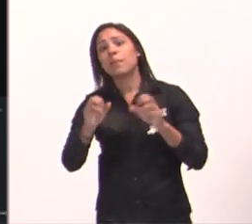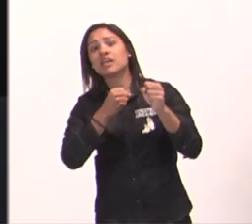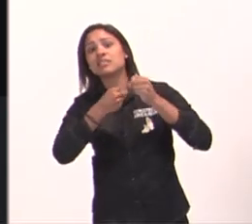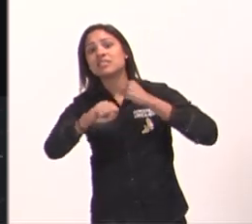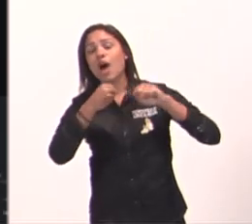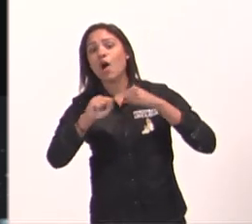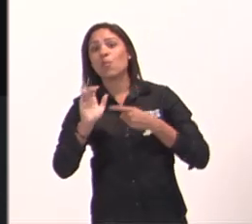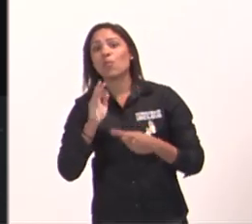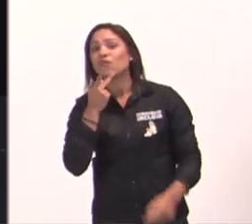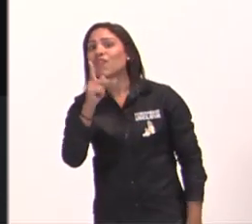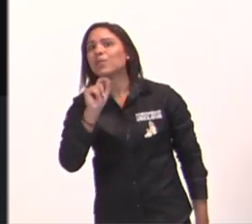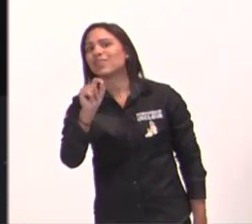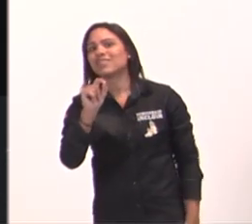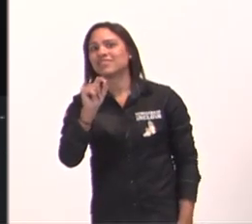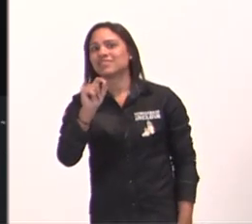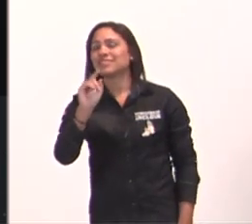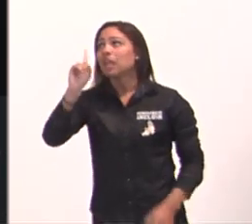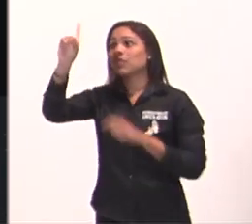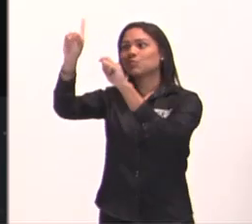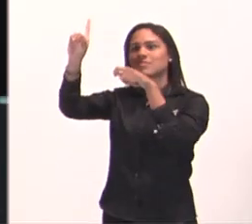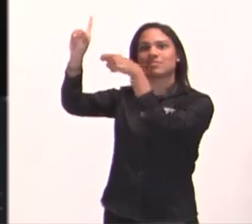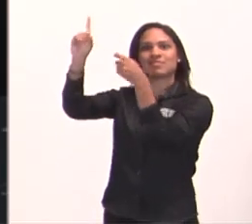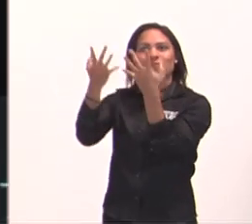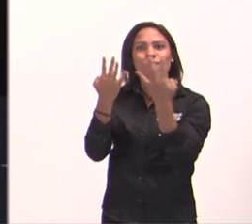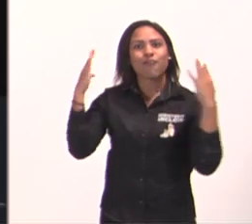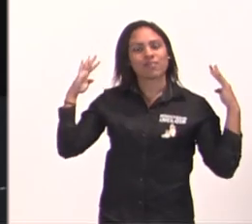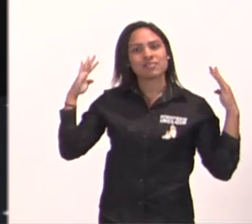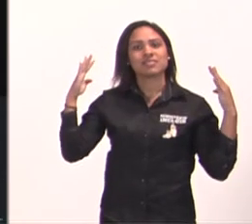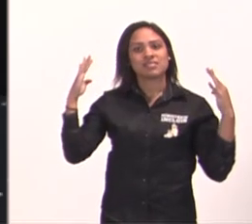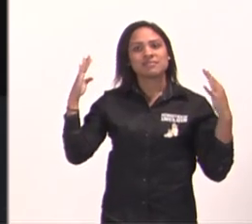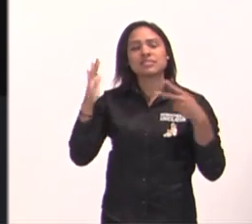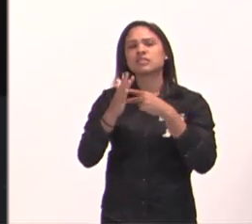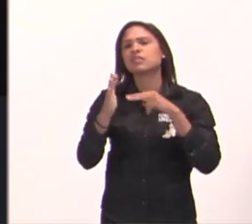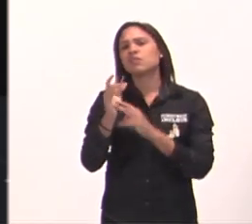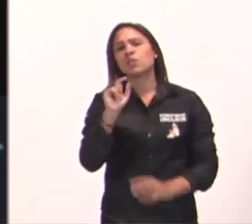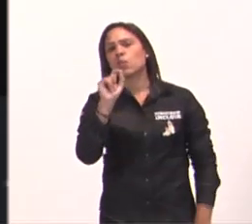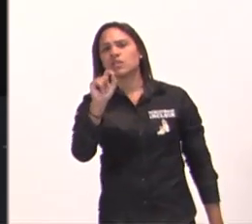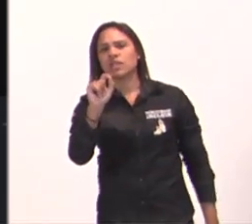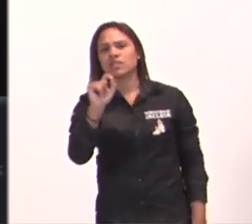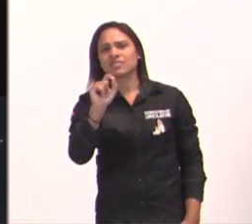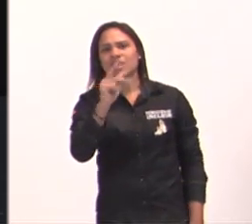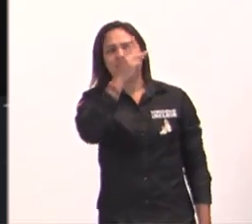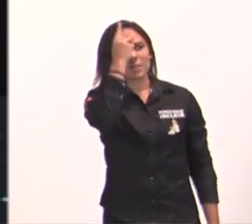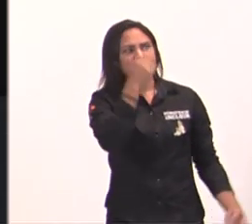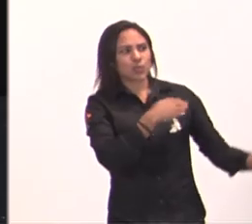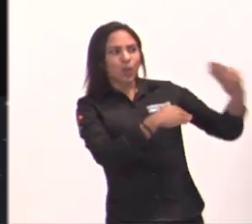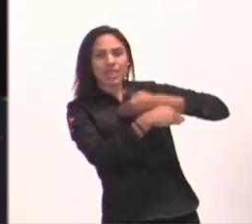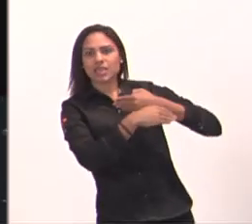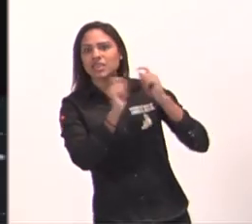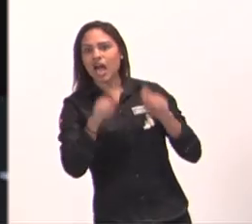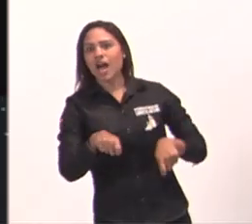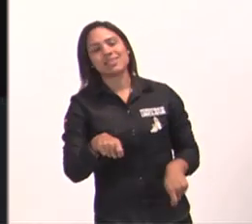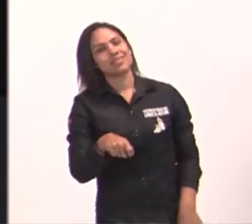dizendo, sabe o que que é? É que Deus é a nossa fortaleza, ou seja, ninguém consegue penetrar, porque